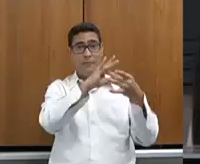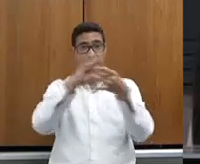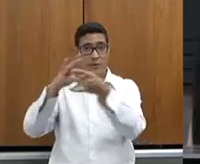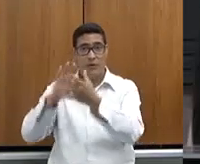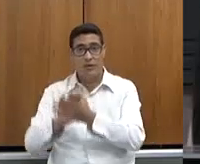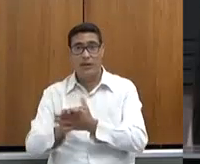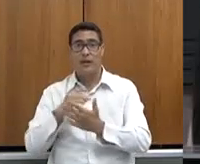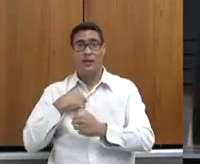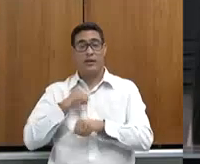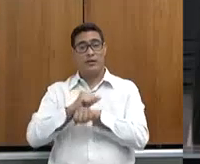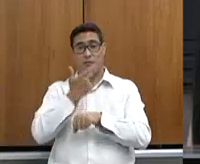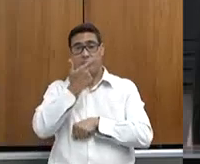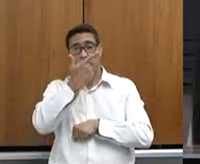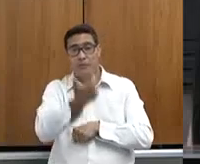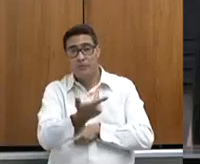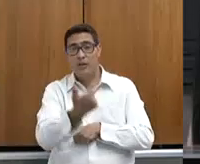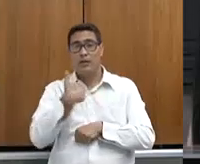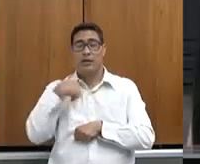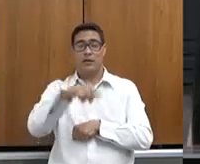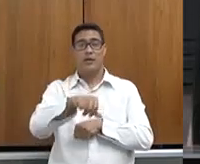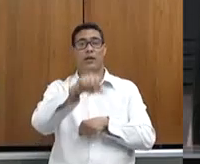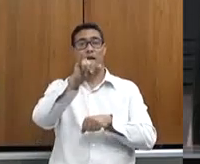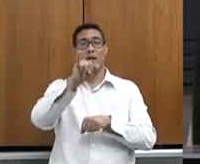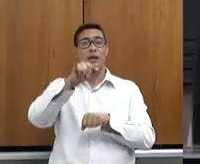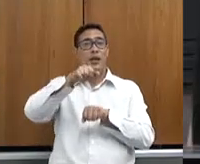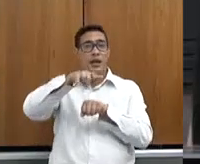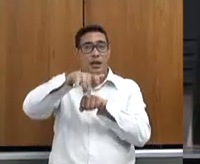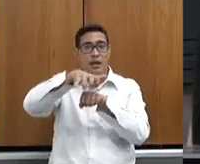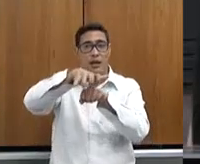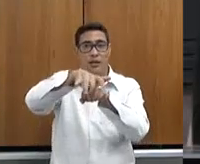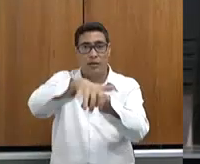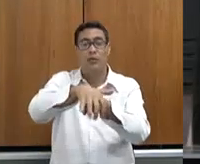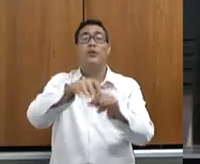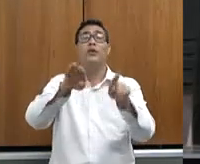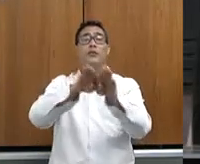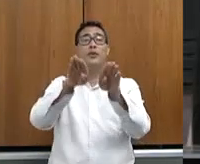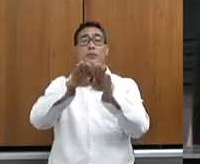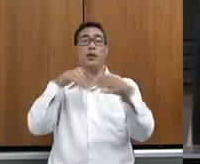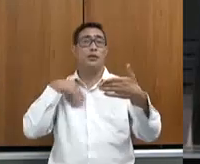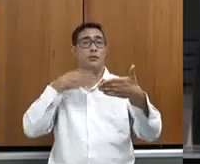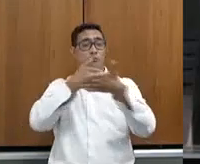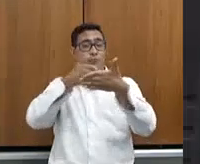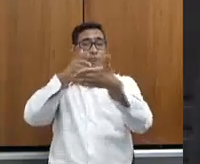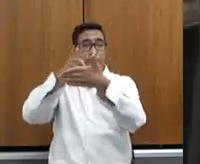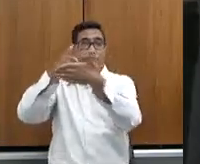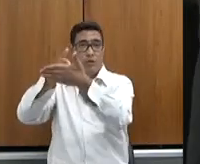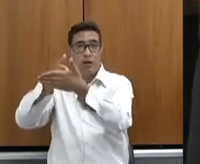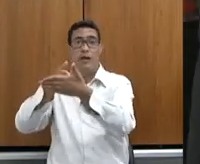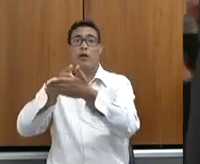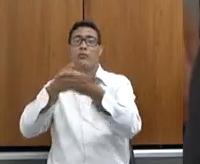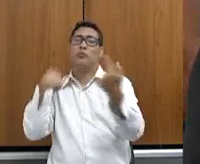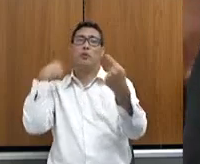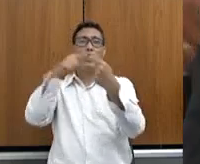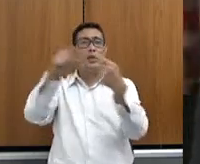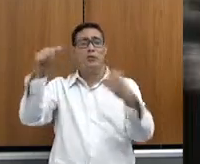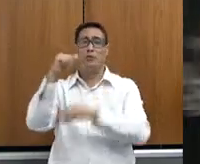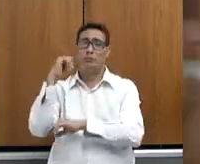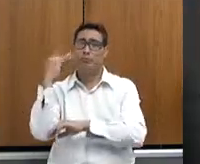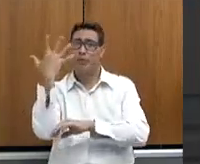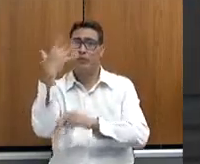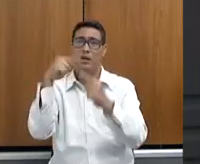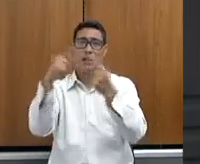fomentar essa questão da irrigação, dos barramentos, isso tudo em sintonia com o meio ambiente, com as leis